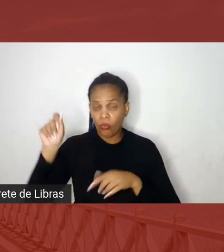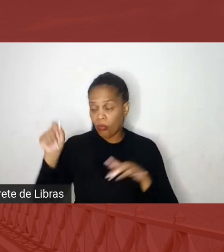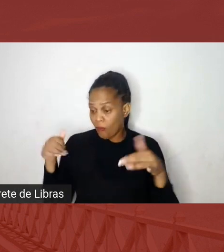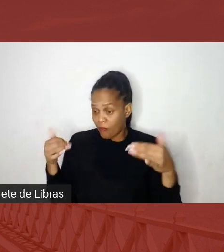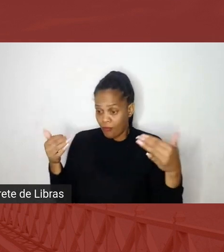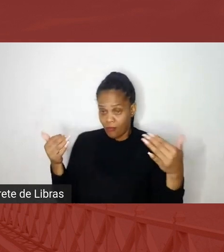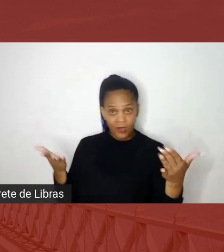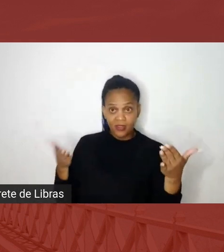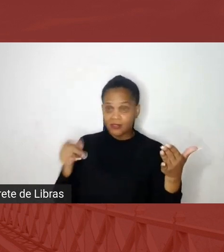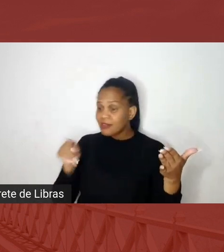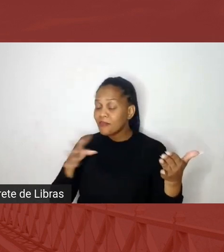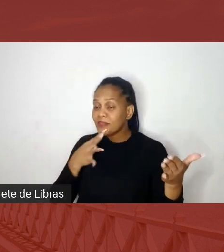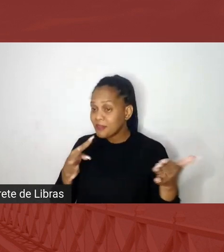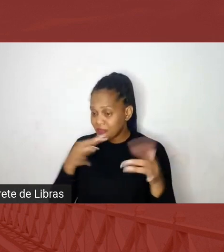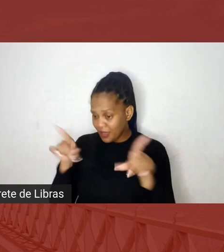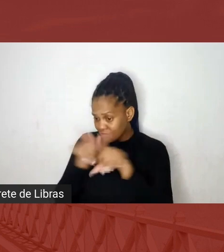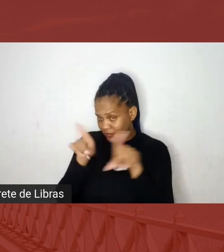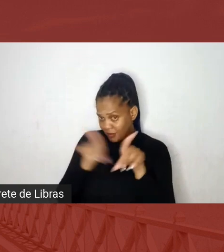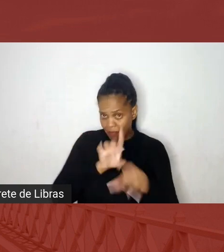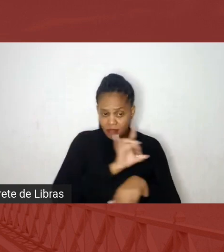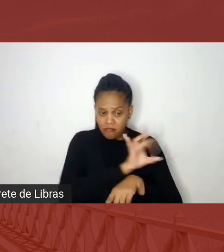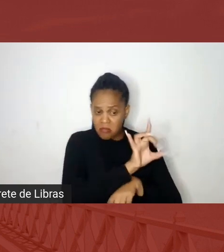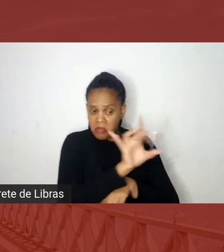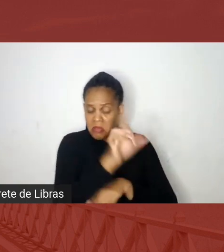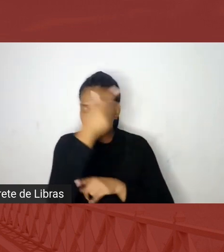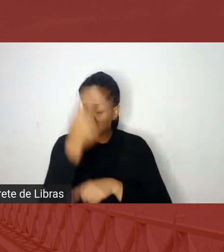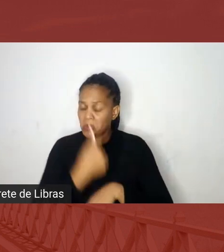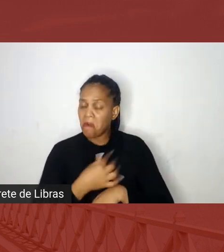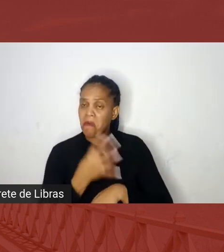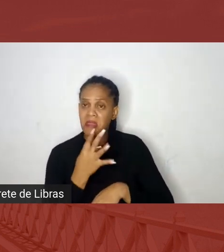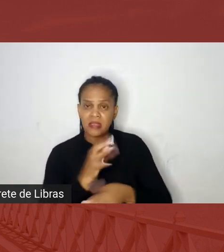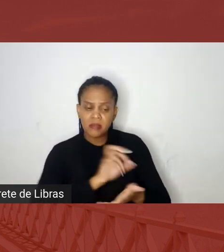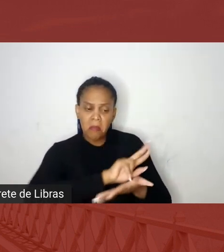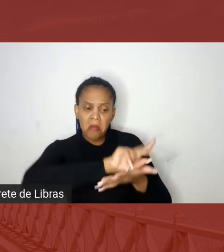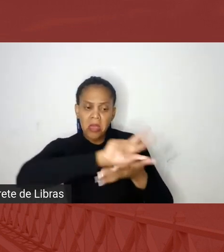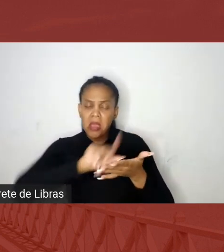conhece também, determinadas pessoas que eu conheço, vários mestres que eu conheço,